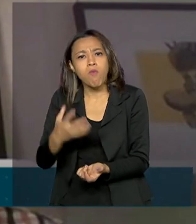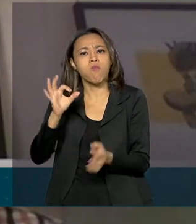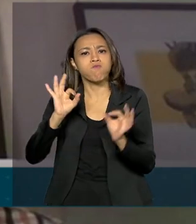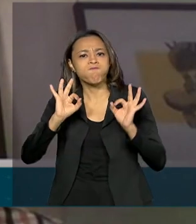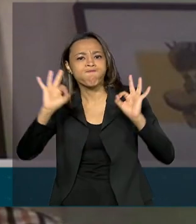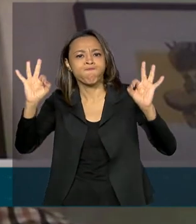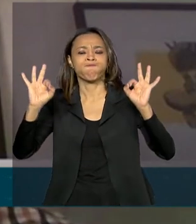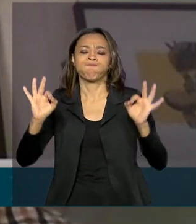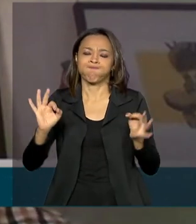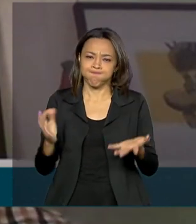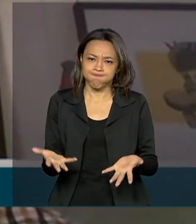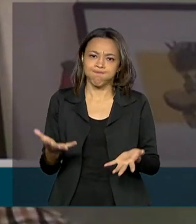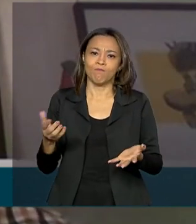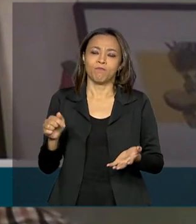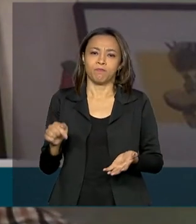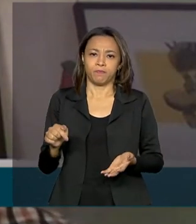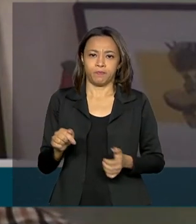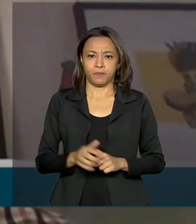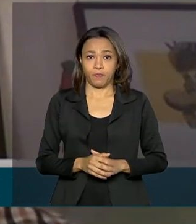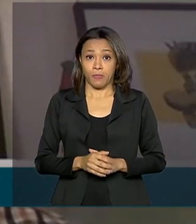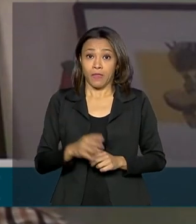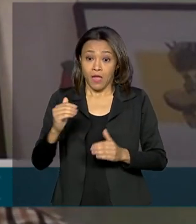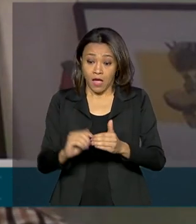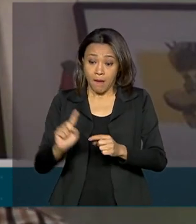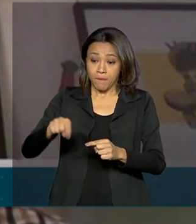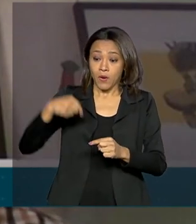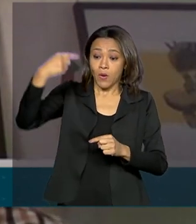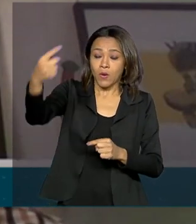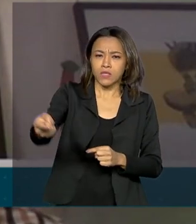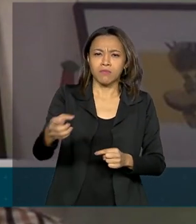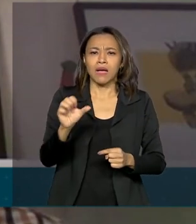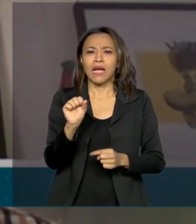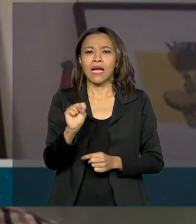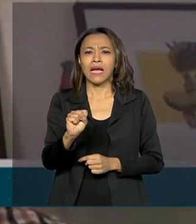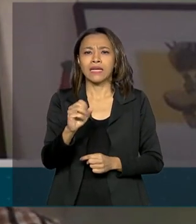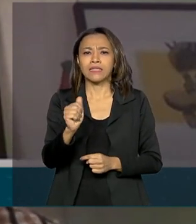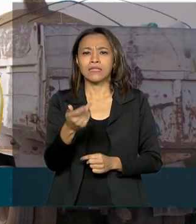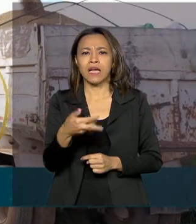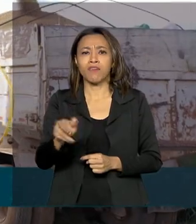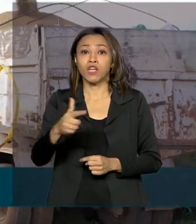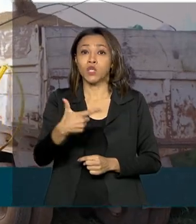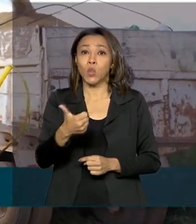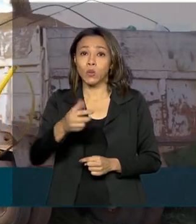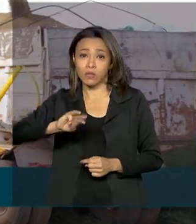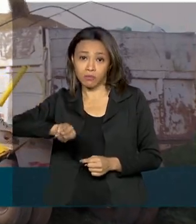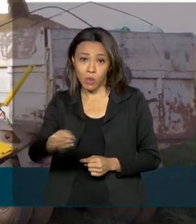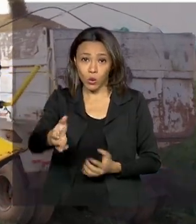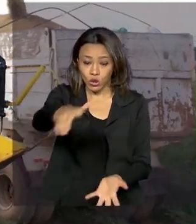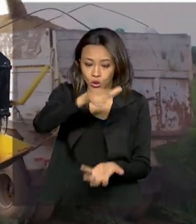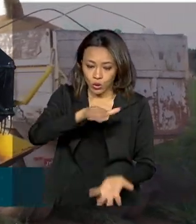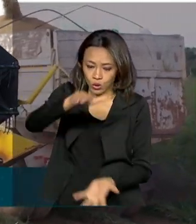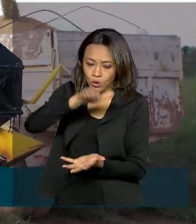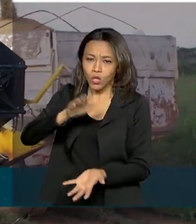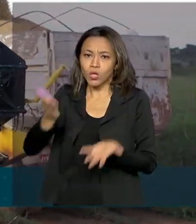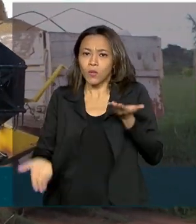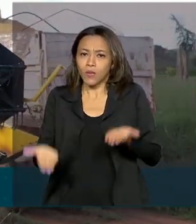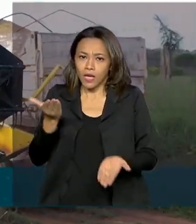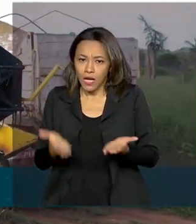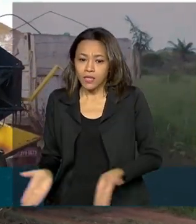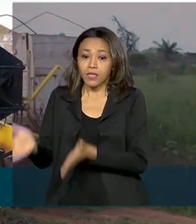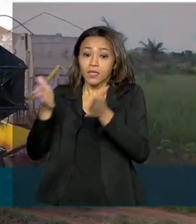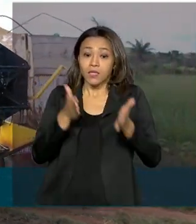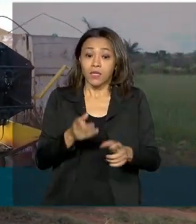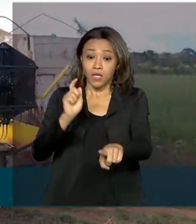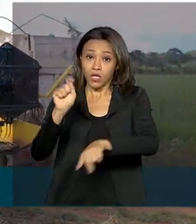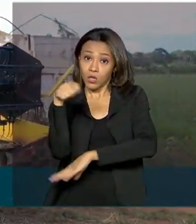produtor atualmente. A próxima safra é gerando em torno de 12 milhões de toneladas. O Rio Grande do Sul é responsável